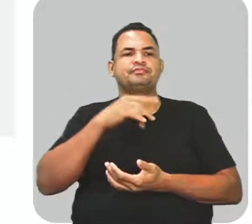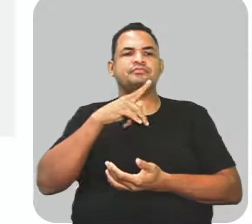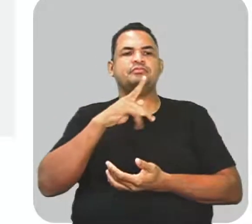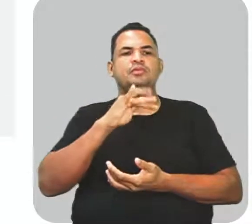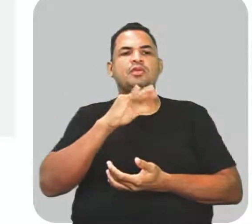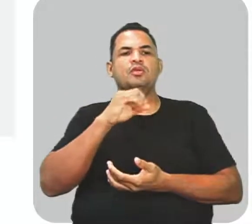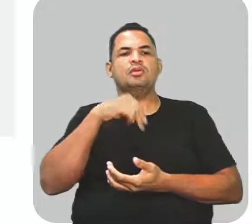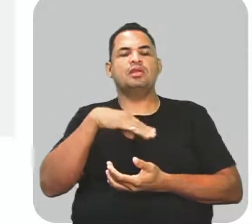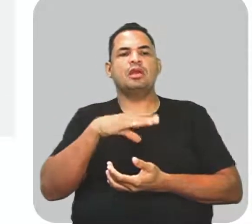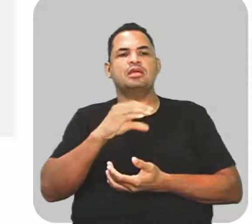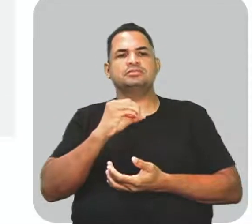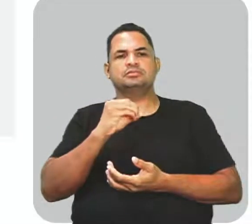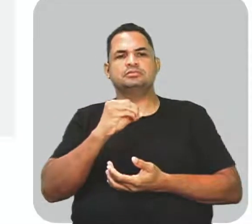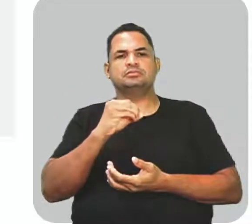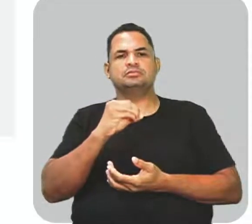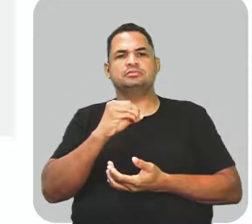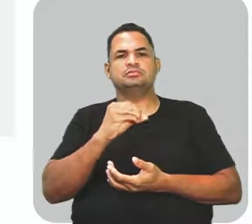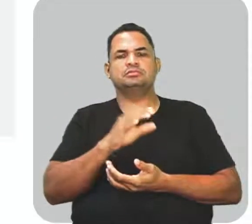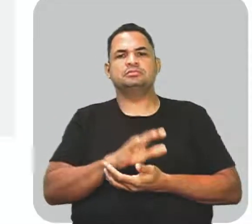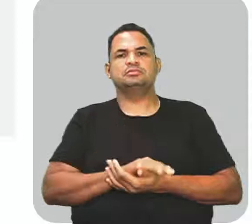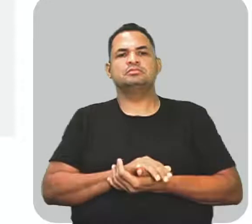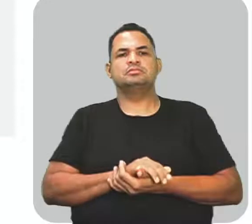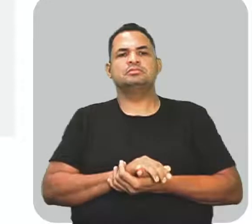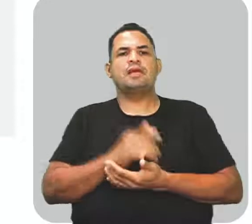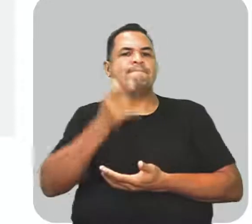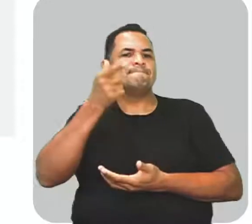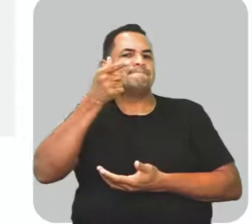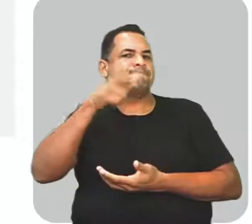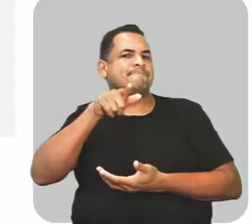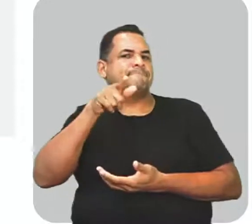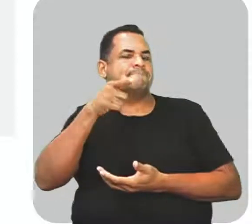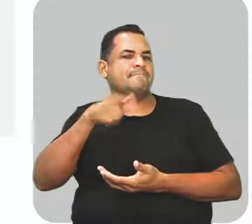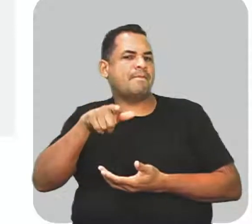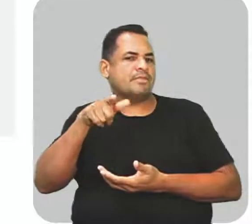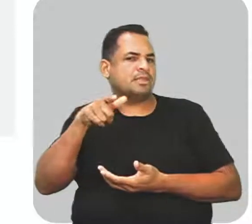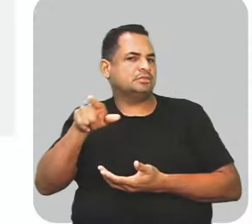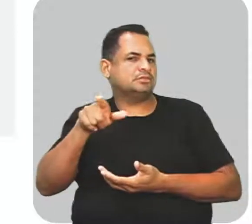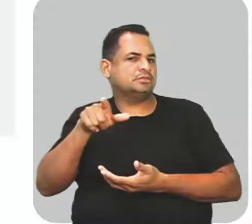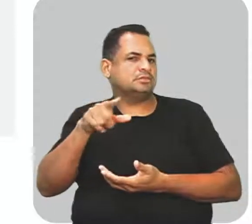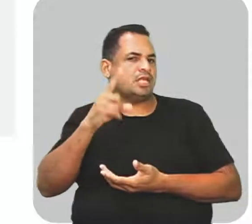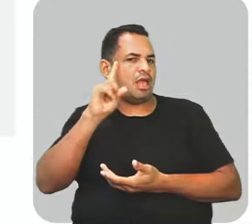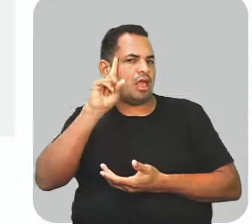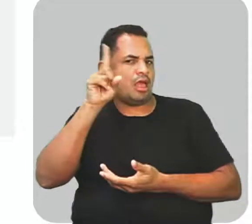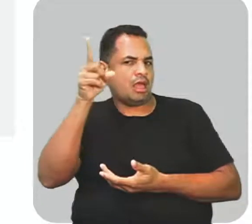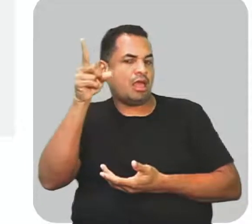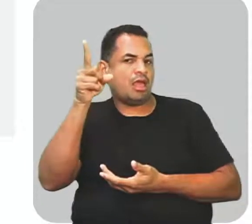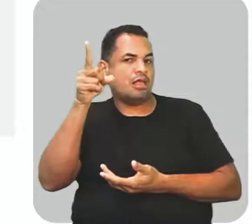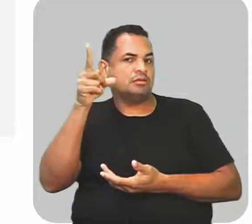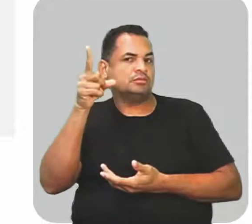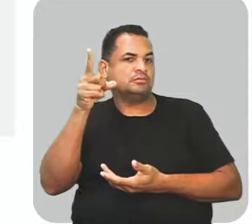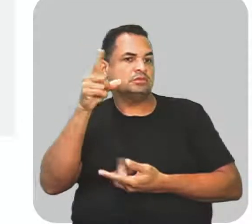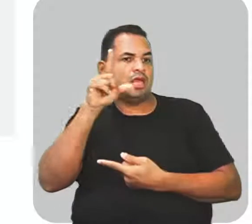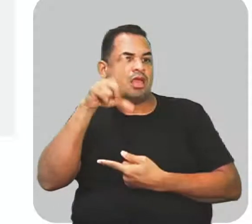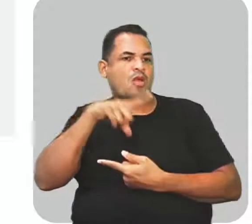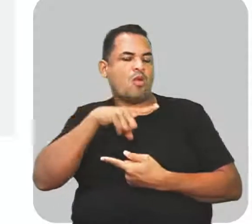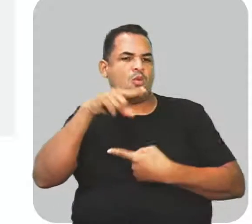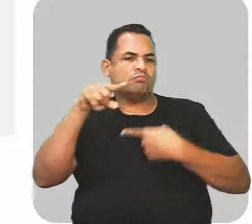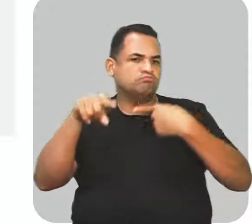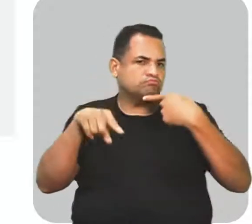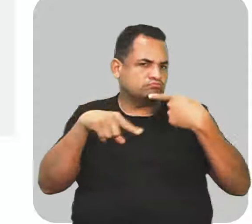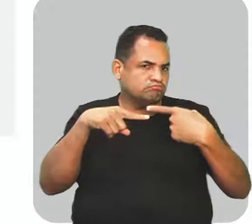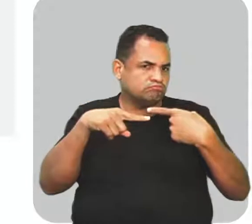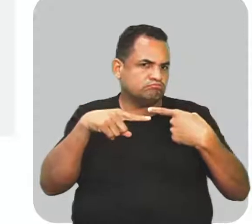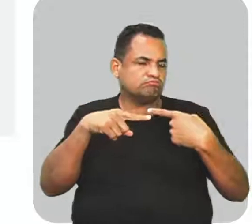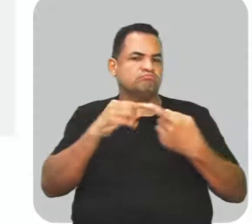Pleonasmo. Pleonasmo, né? É a repetição de ideias com o objetivo de